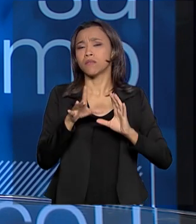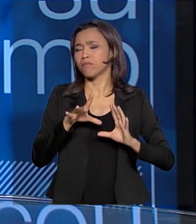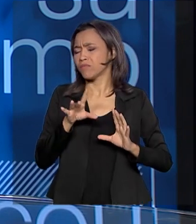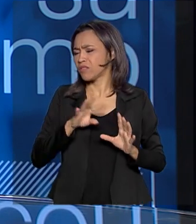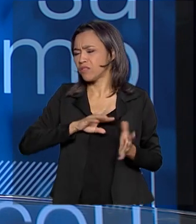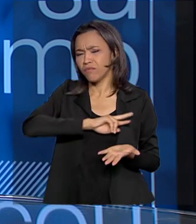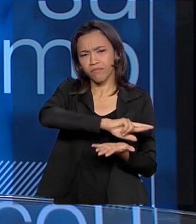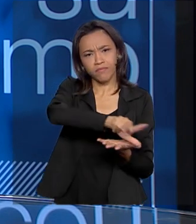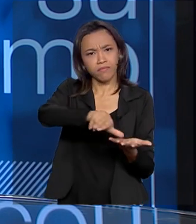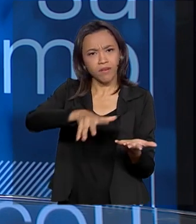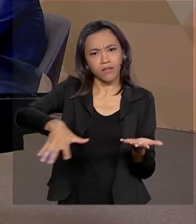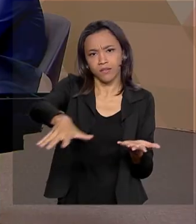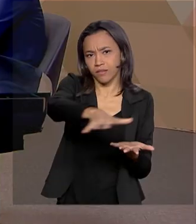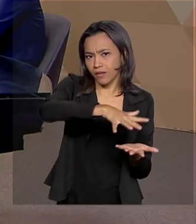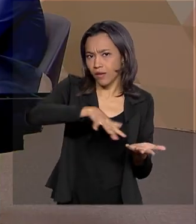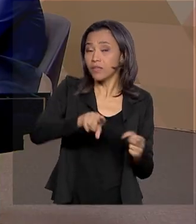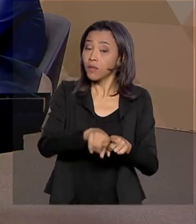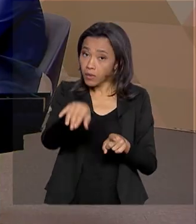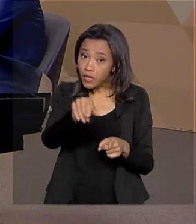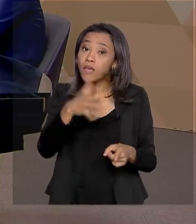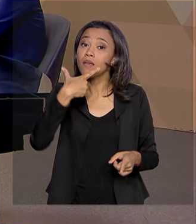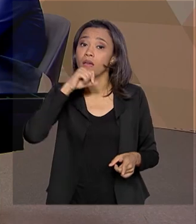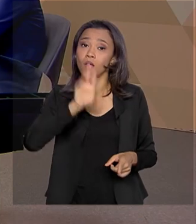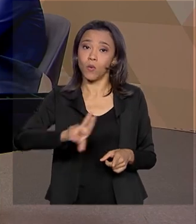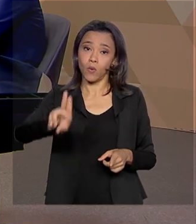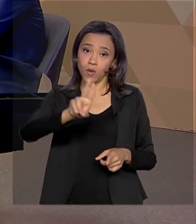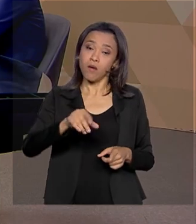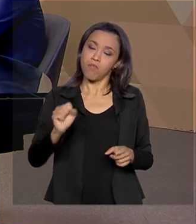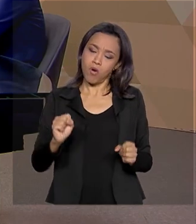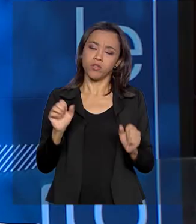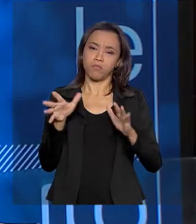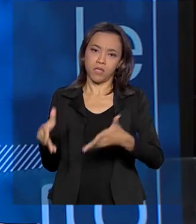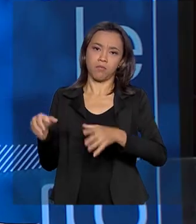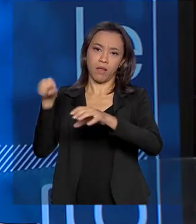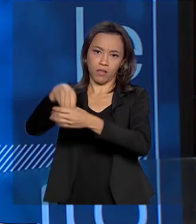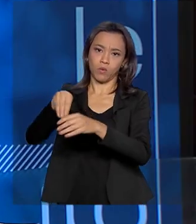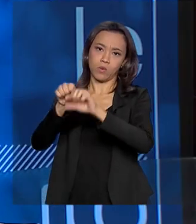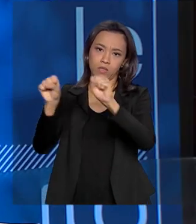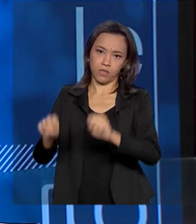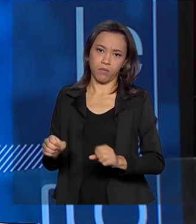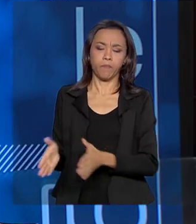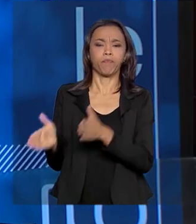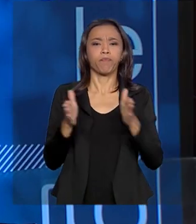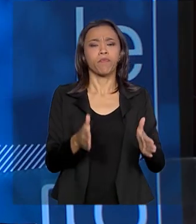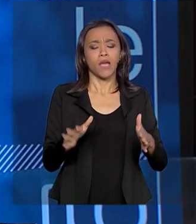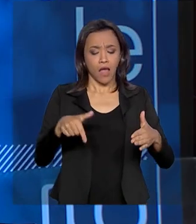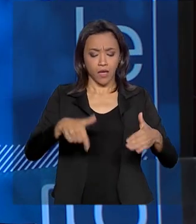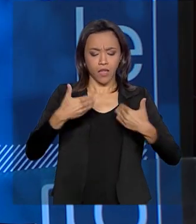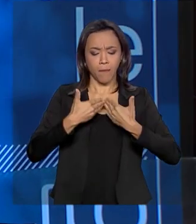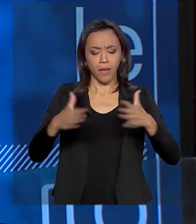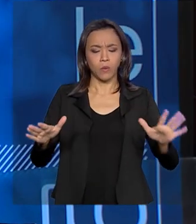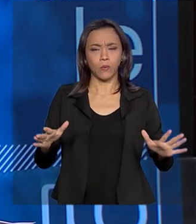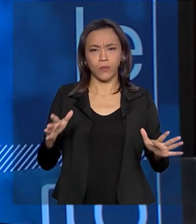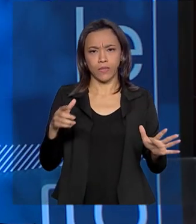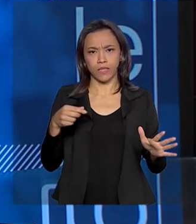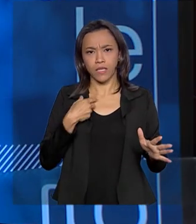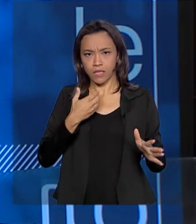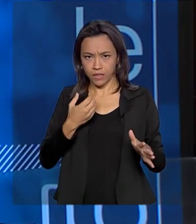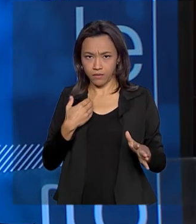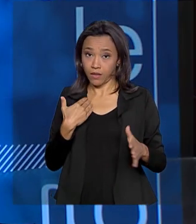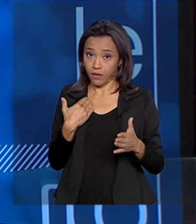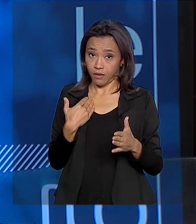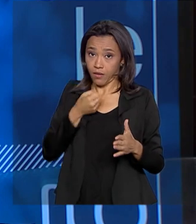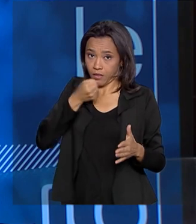setores usuários. Então, todos participam desse grande sistema. Na abertura aqui do programa, a gente comentou um pouquinho sobre